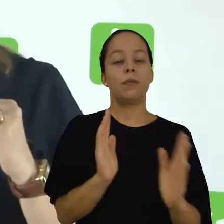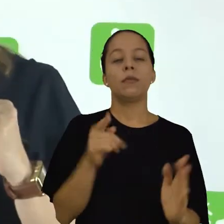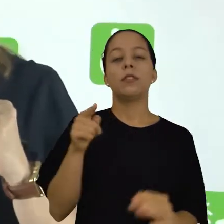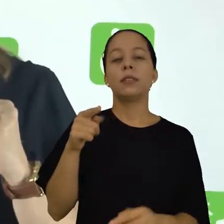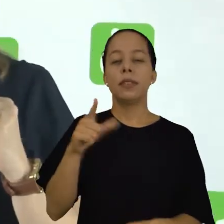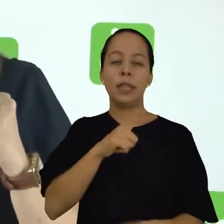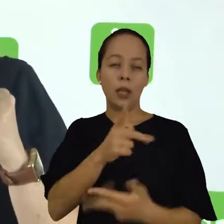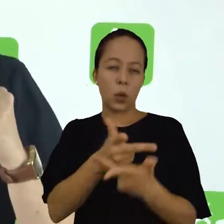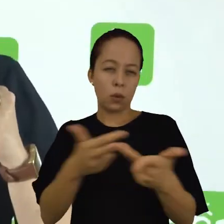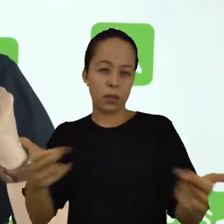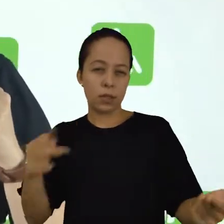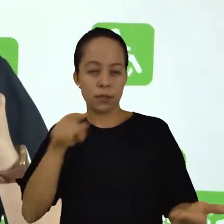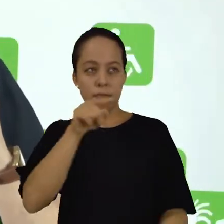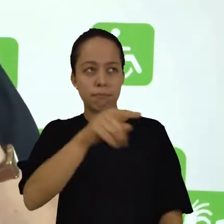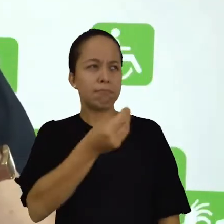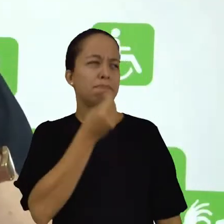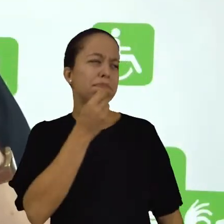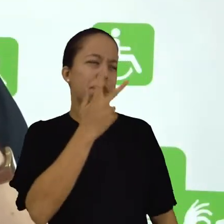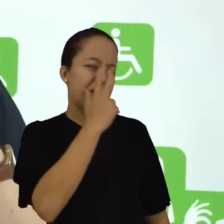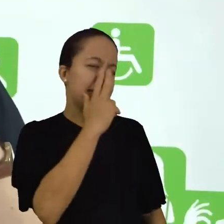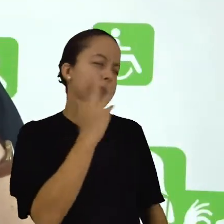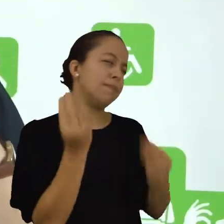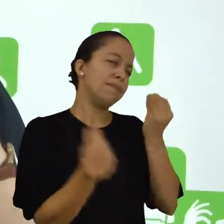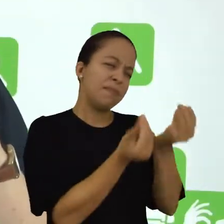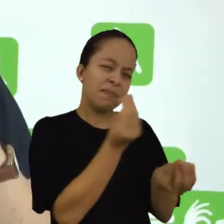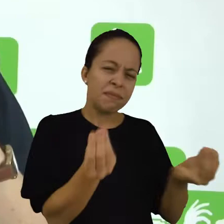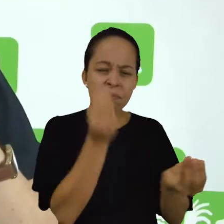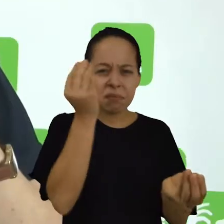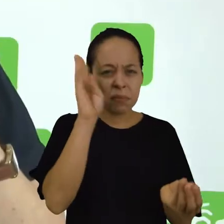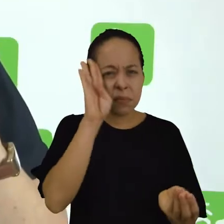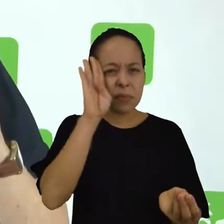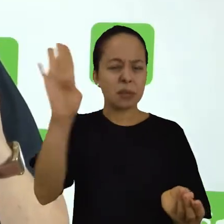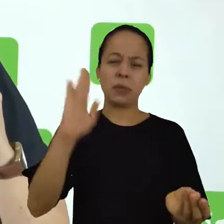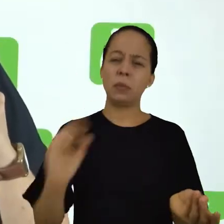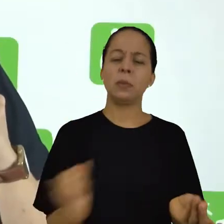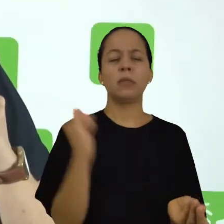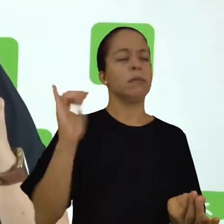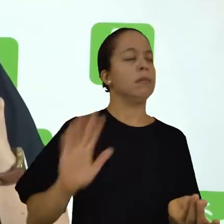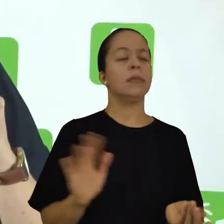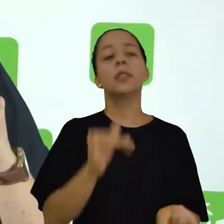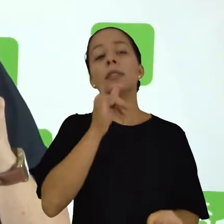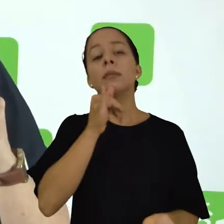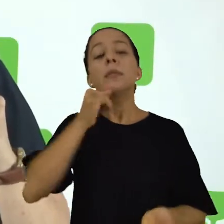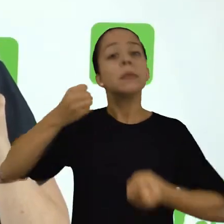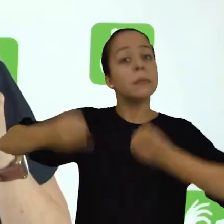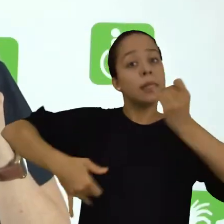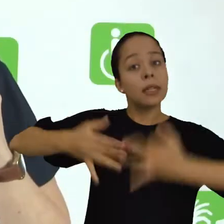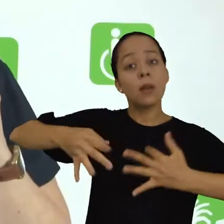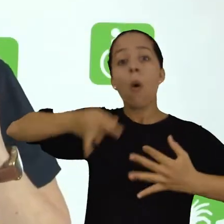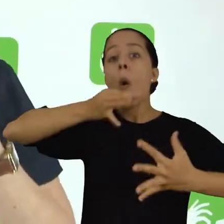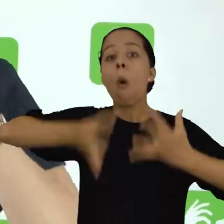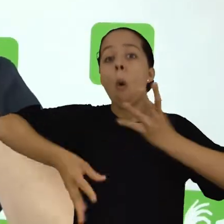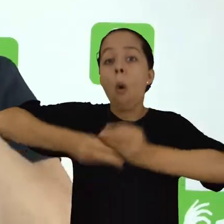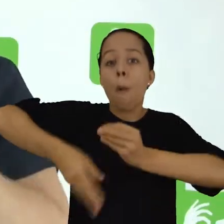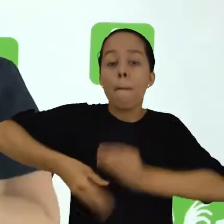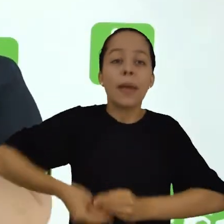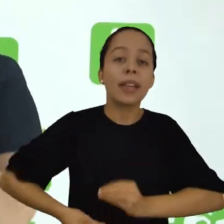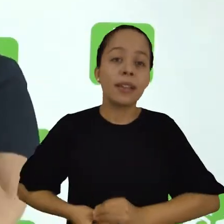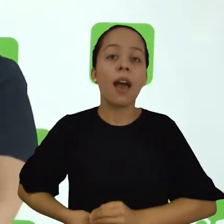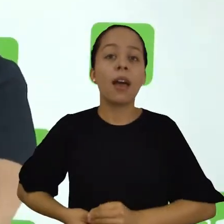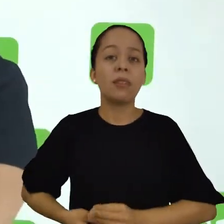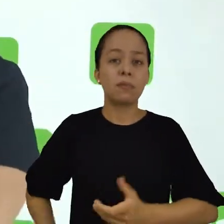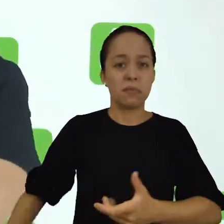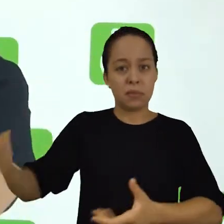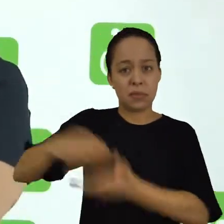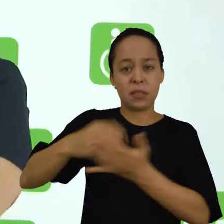eliminar aquilo que não seja essencial a essa compreensão. Explicações, exemplos, comentários não